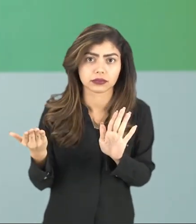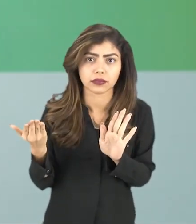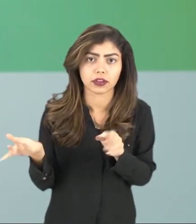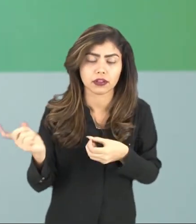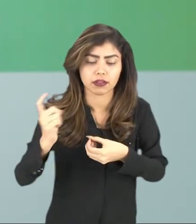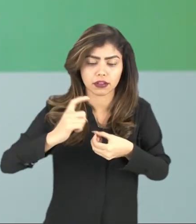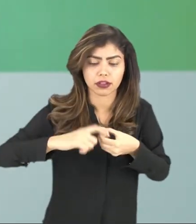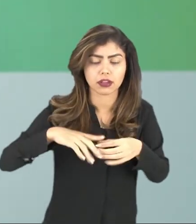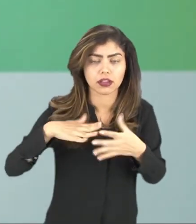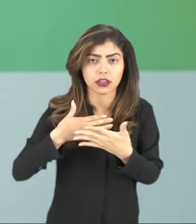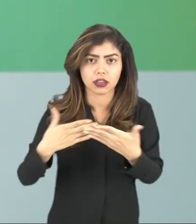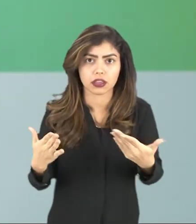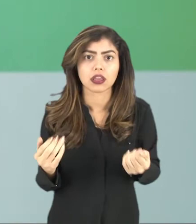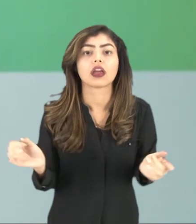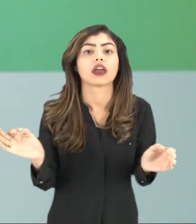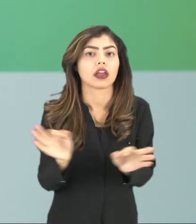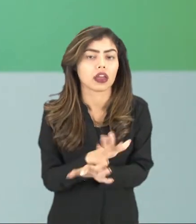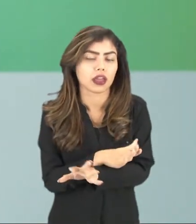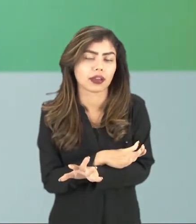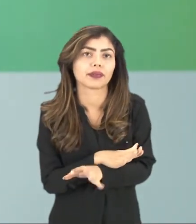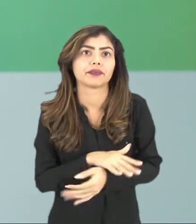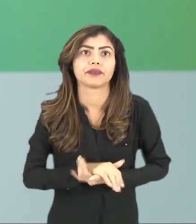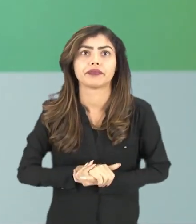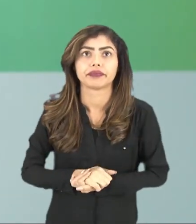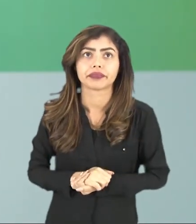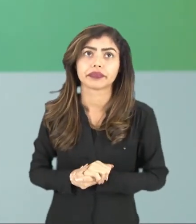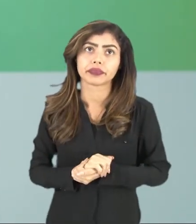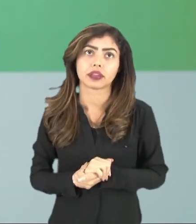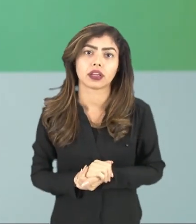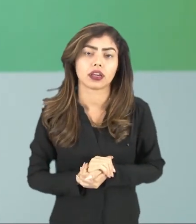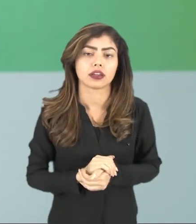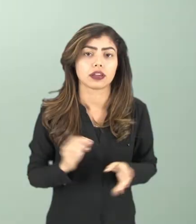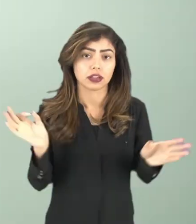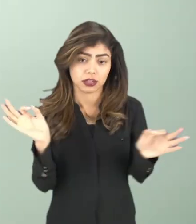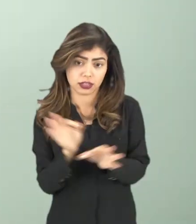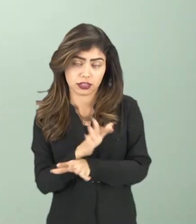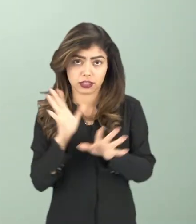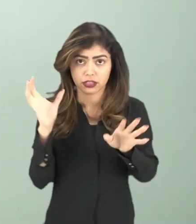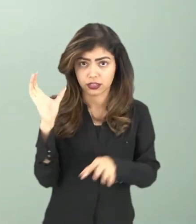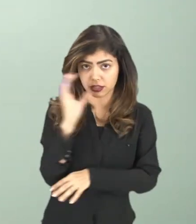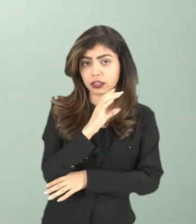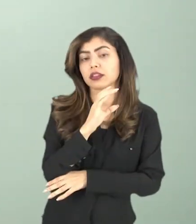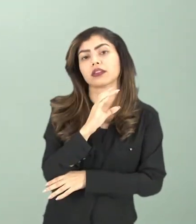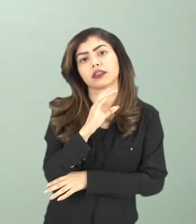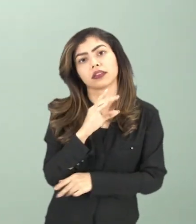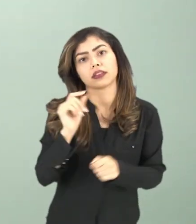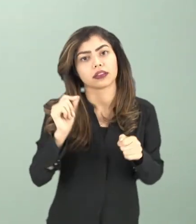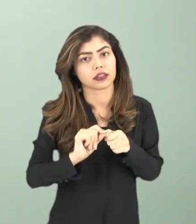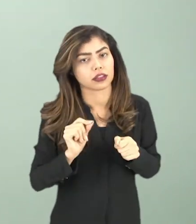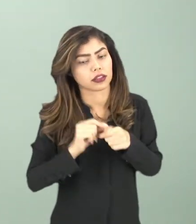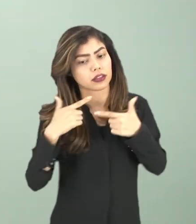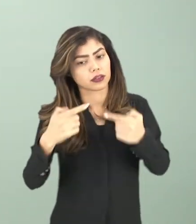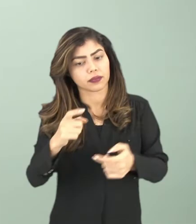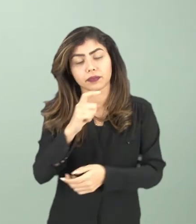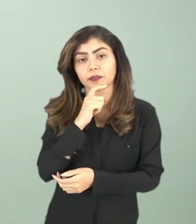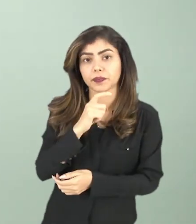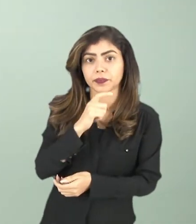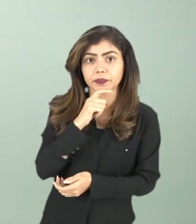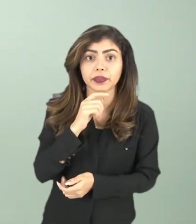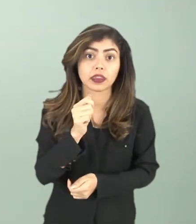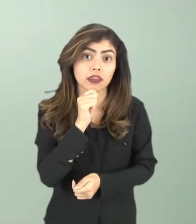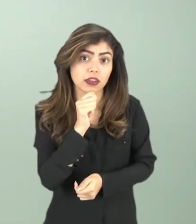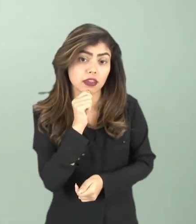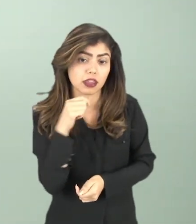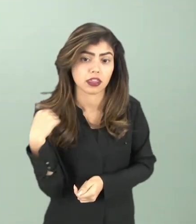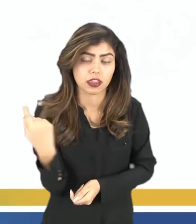vieram à tona e a questão foi resolvida. E, para a gente terminar essa rápida introdução sobre a Guerra Fria, a gente